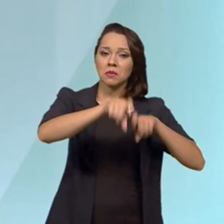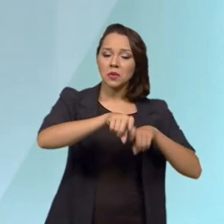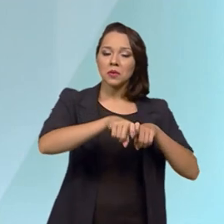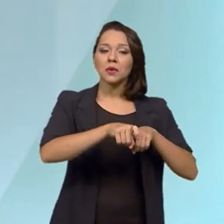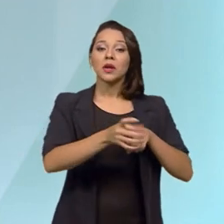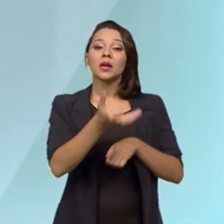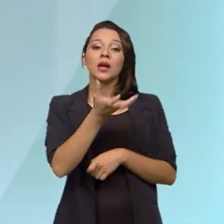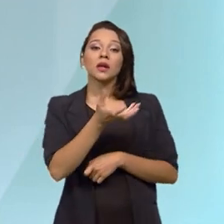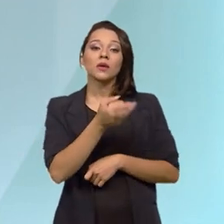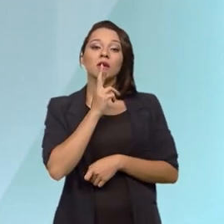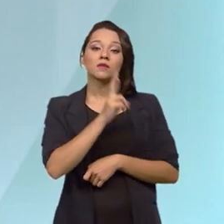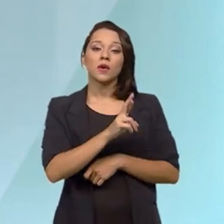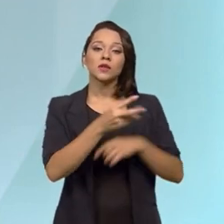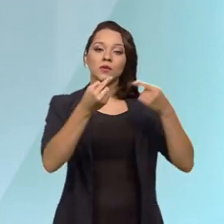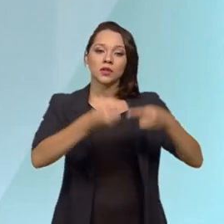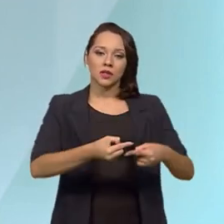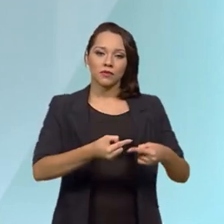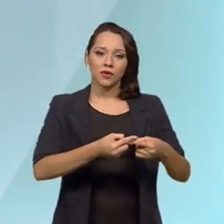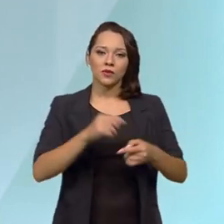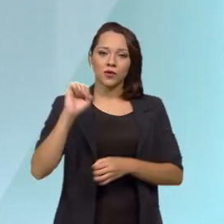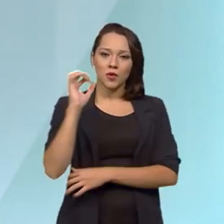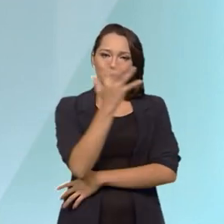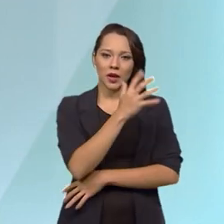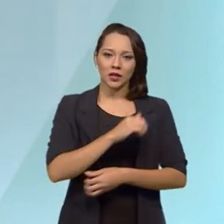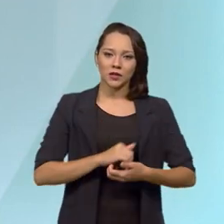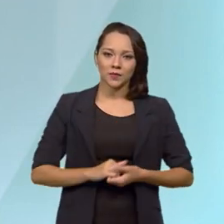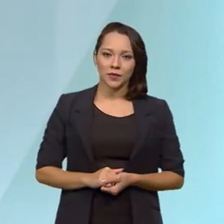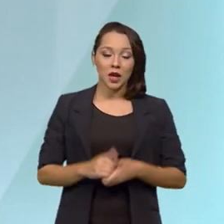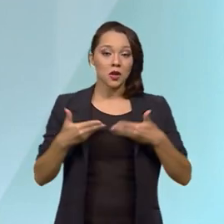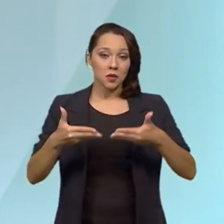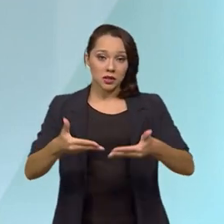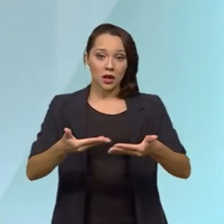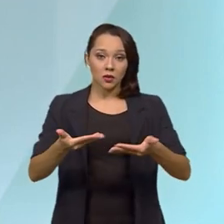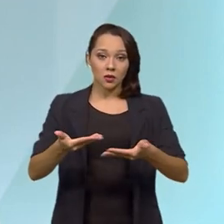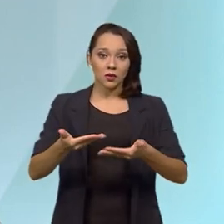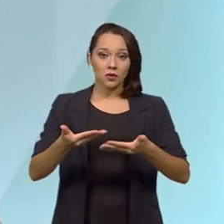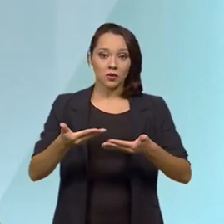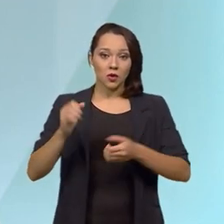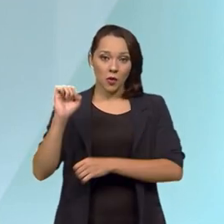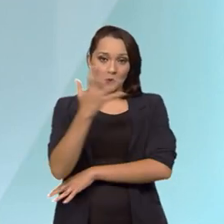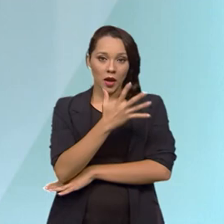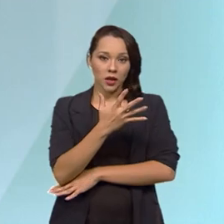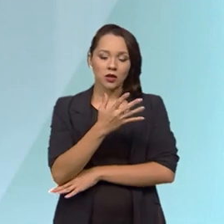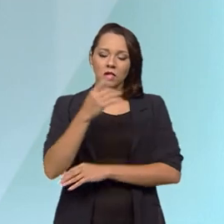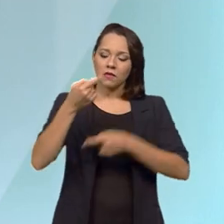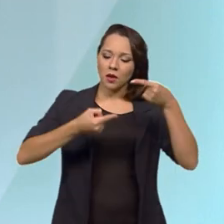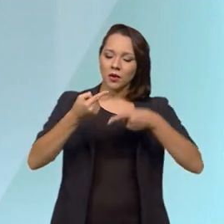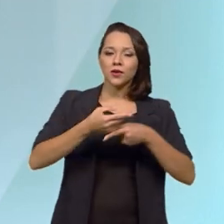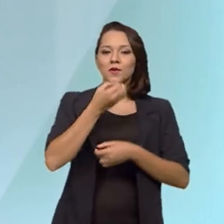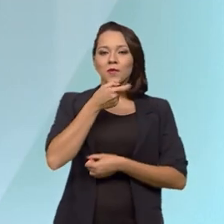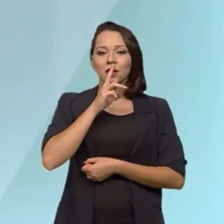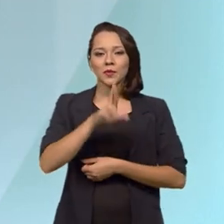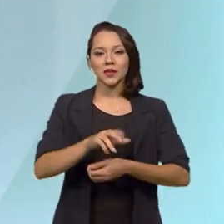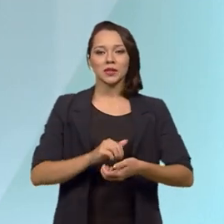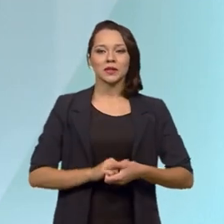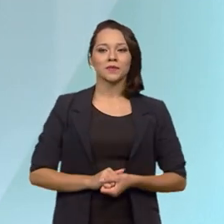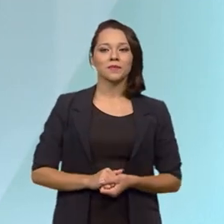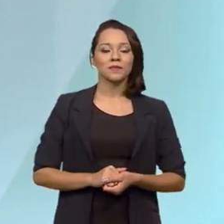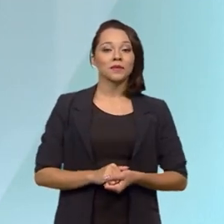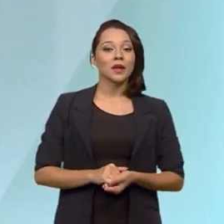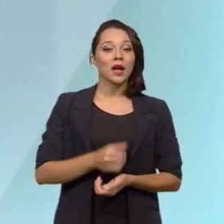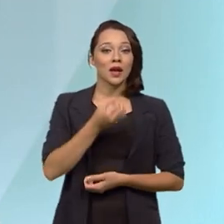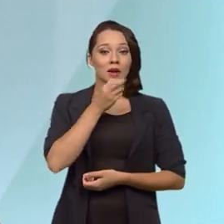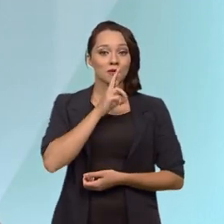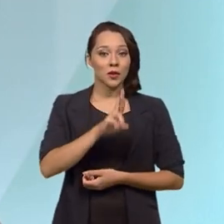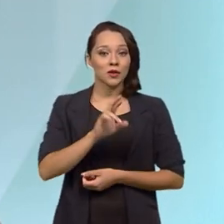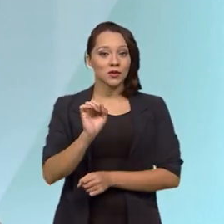buscando soluções para os desafios de meio ambiente. E o Ministério do Meio Ambiente irá fazer políticas na boa solução, as soluções